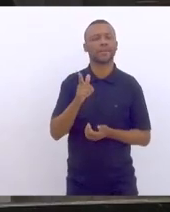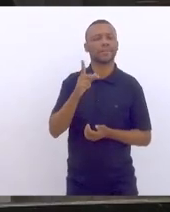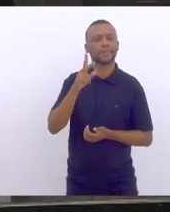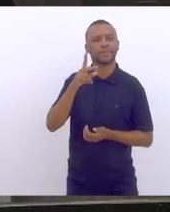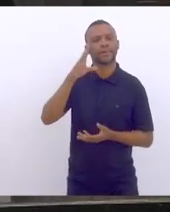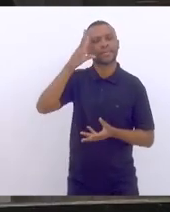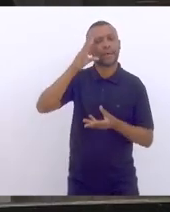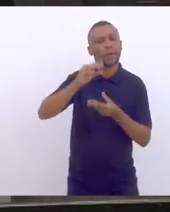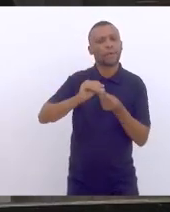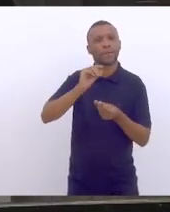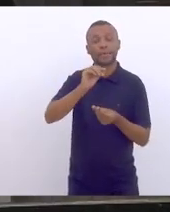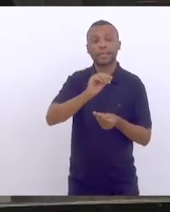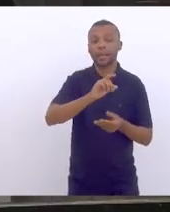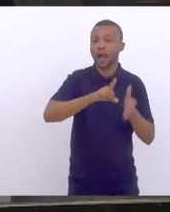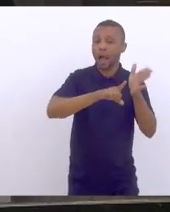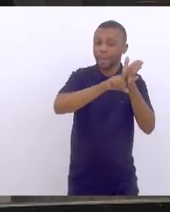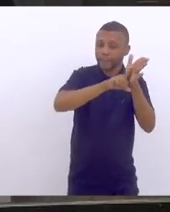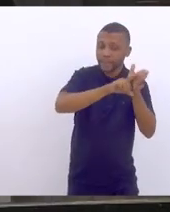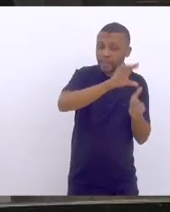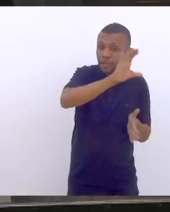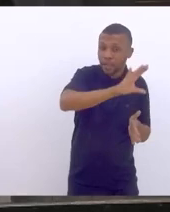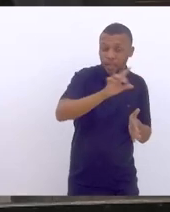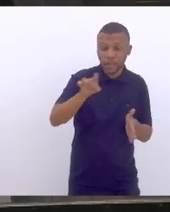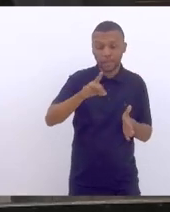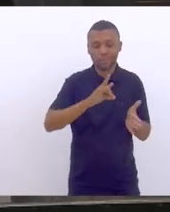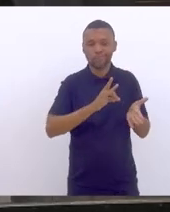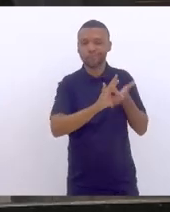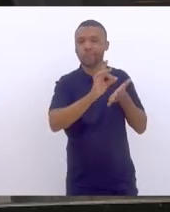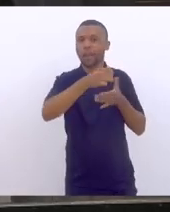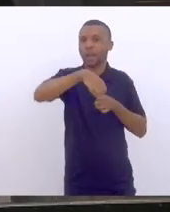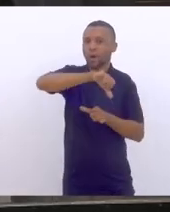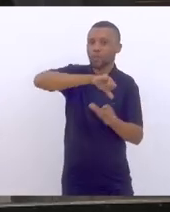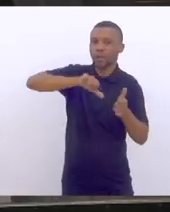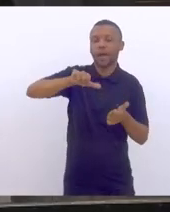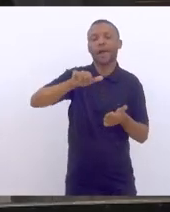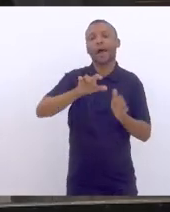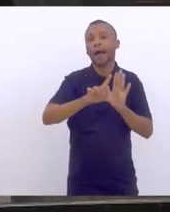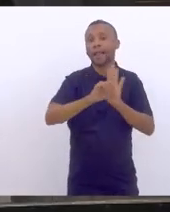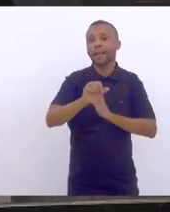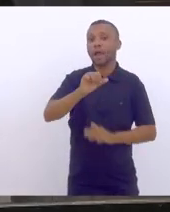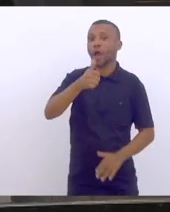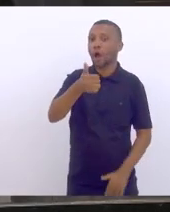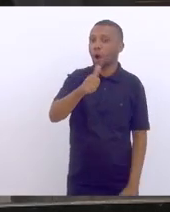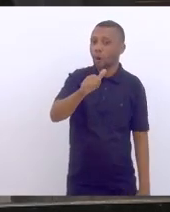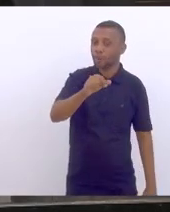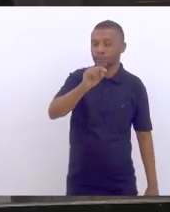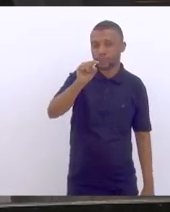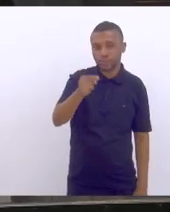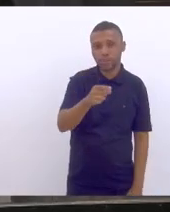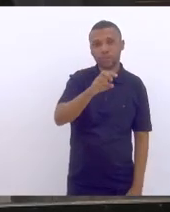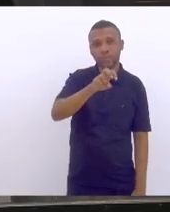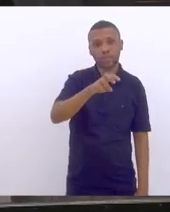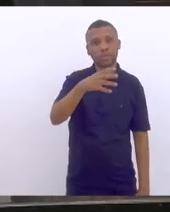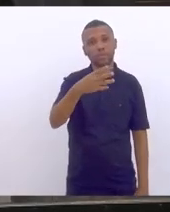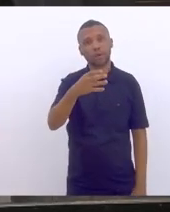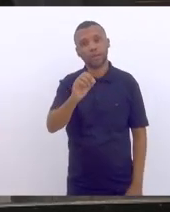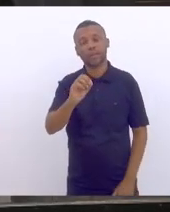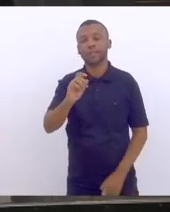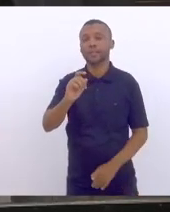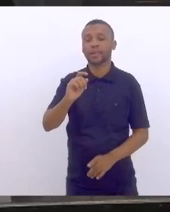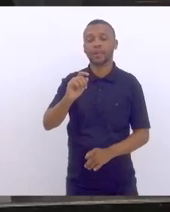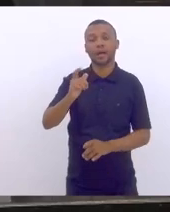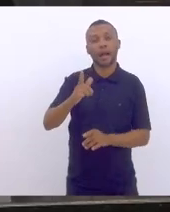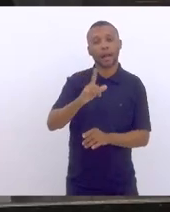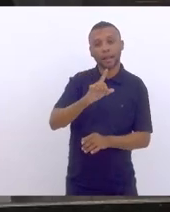altera a lei 11.540, de 12 de novembro de 2007, lei